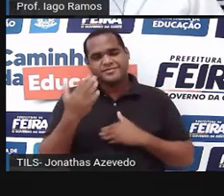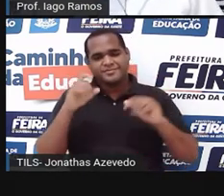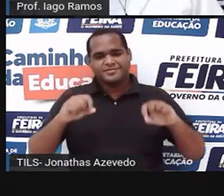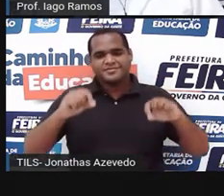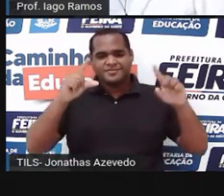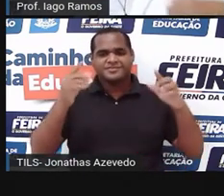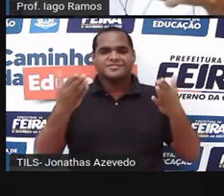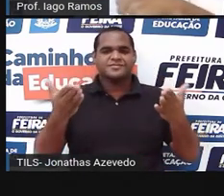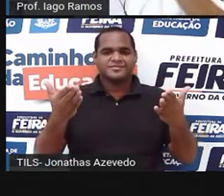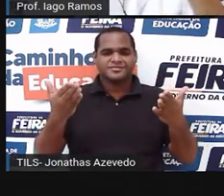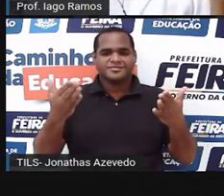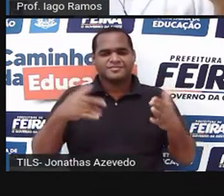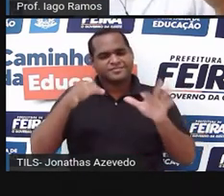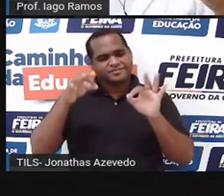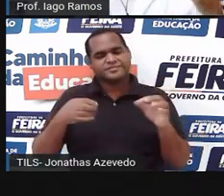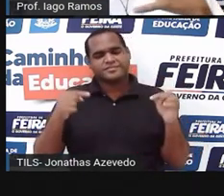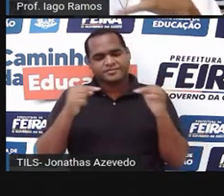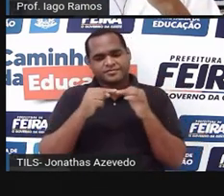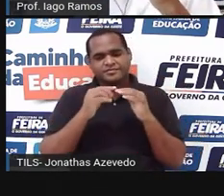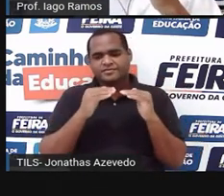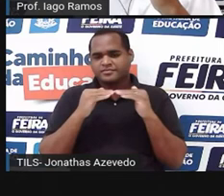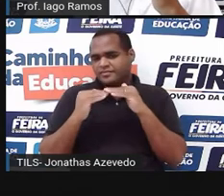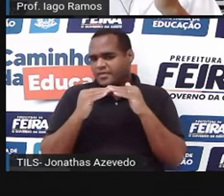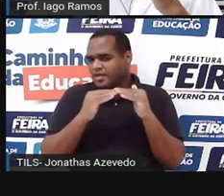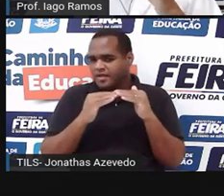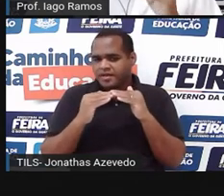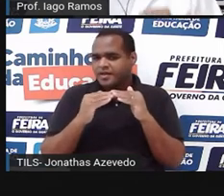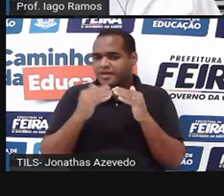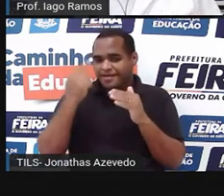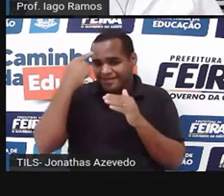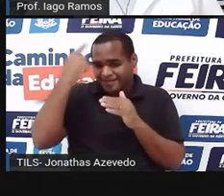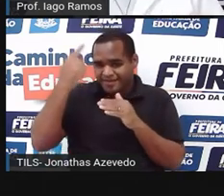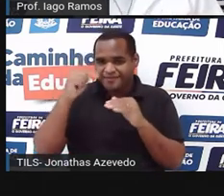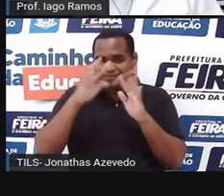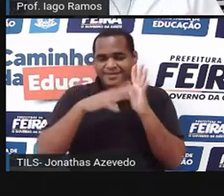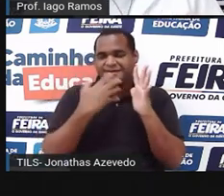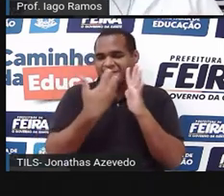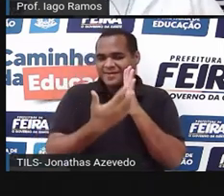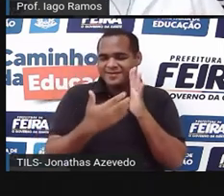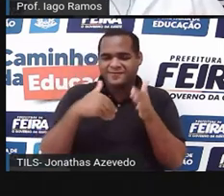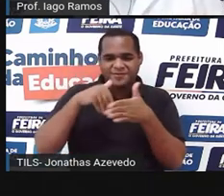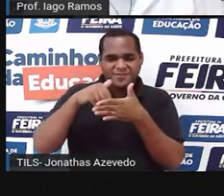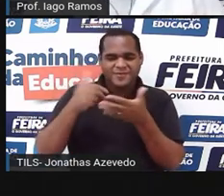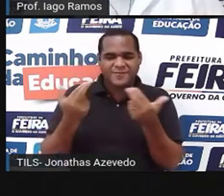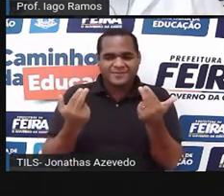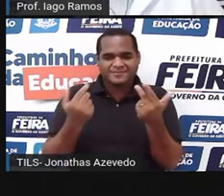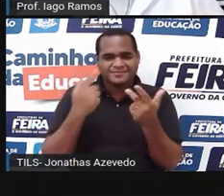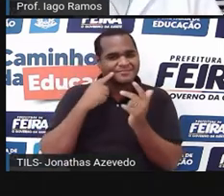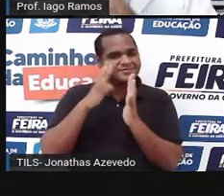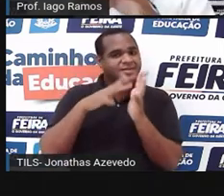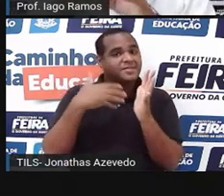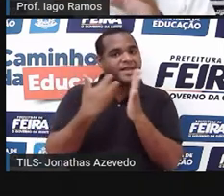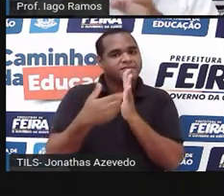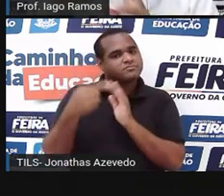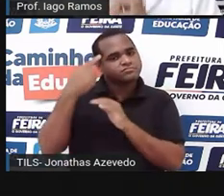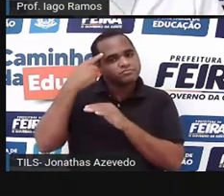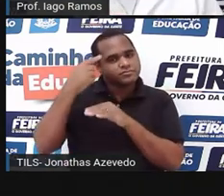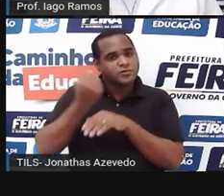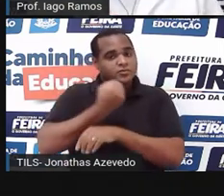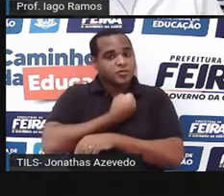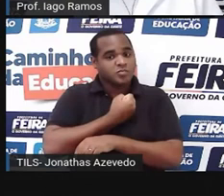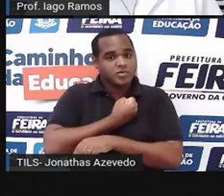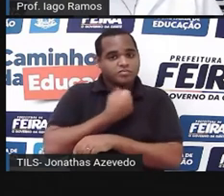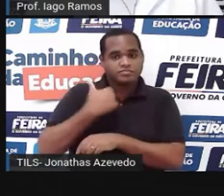Da mesma forma como na situação do futebol, vamos pensar aqui, ó. Vamos fazer uma tabelazinha, tá bom? E nessa tabelazinha,